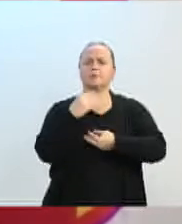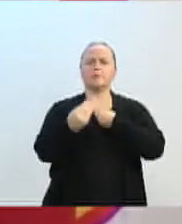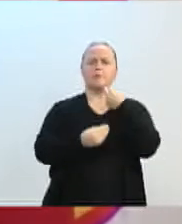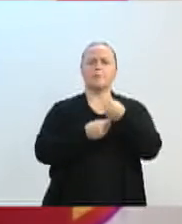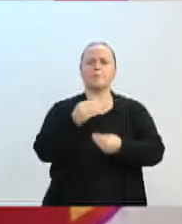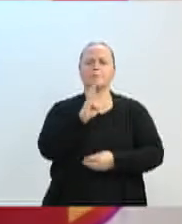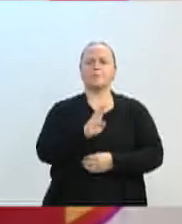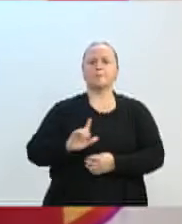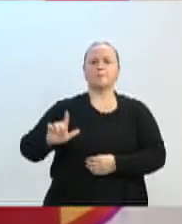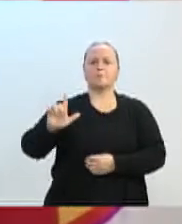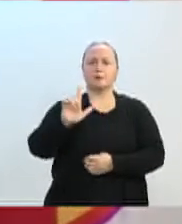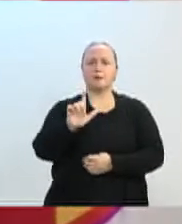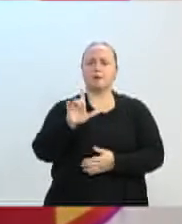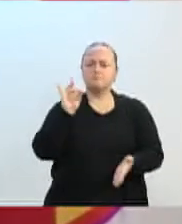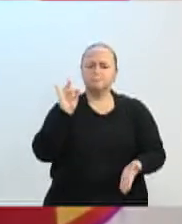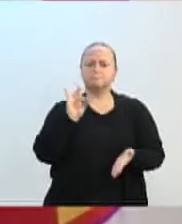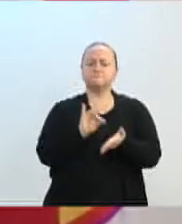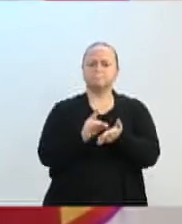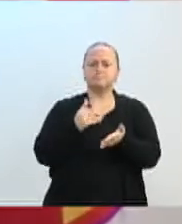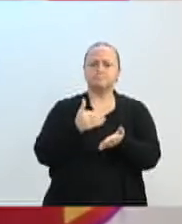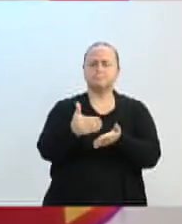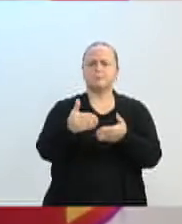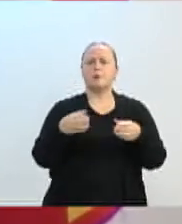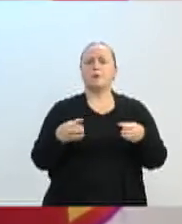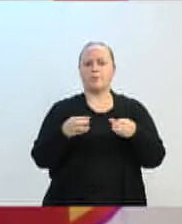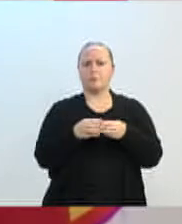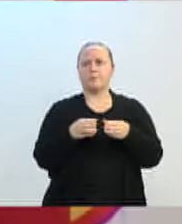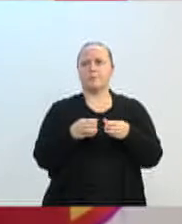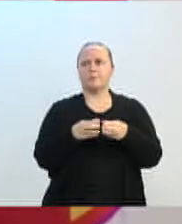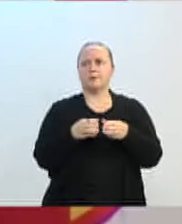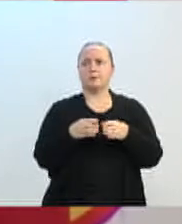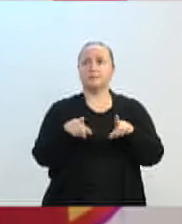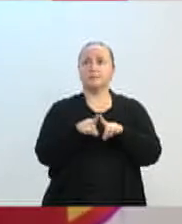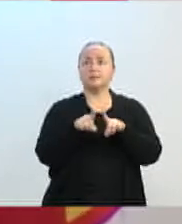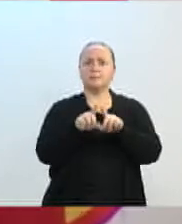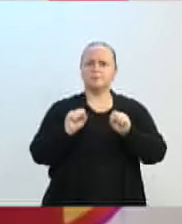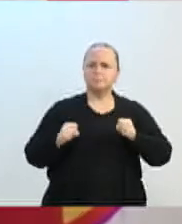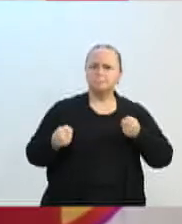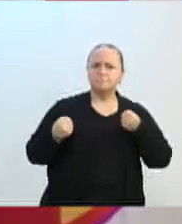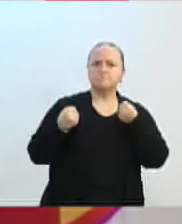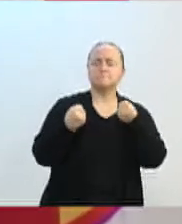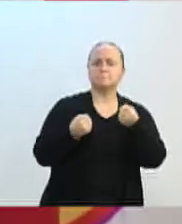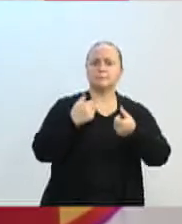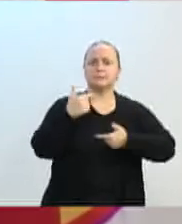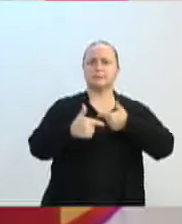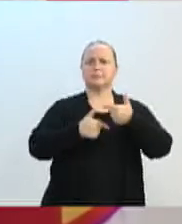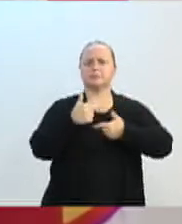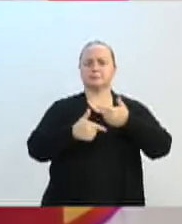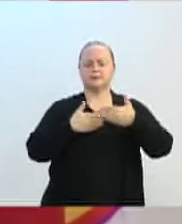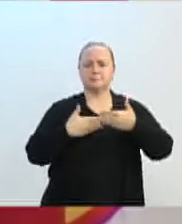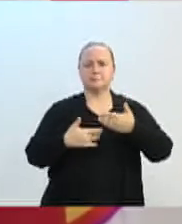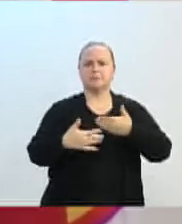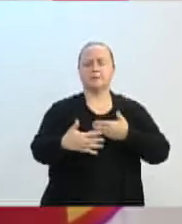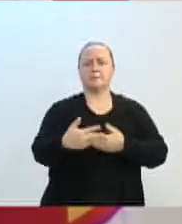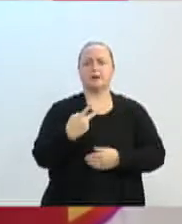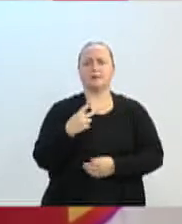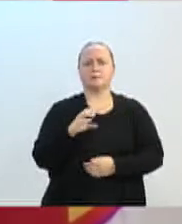Blumenau uma efetivação deste comitê e fortifica os trabalhos que vêm sendo realizados desde 2012.